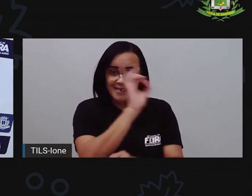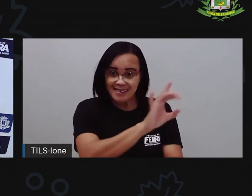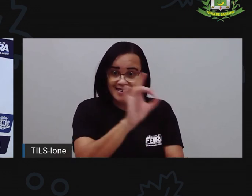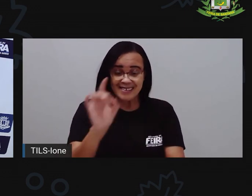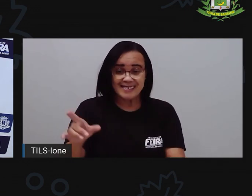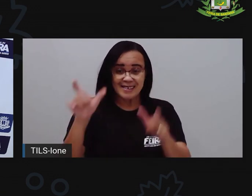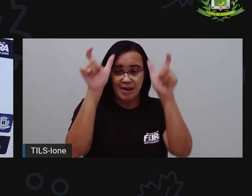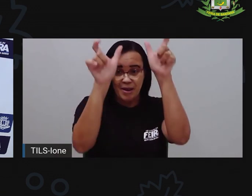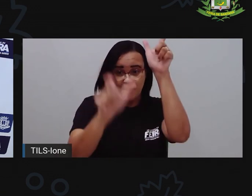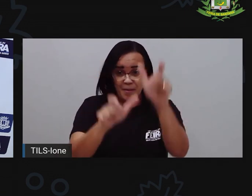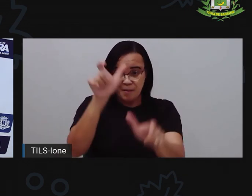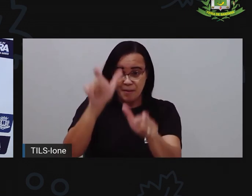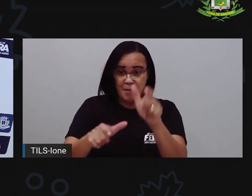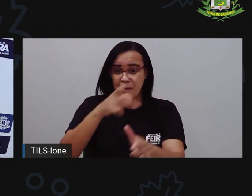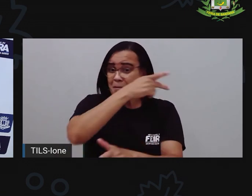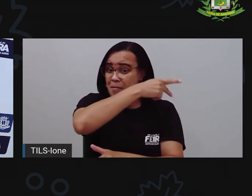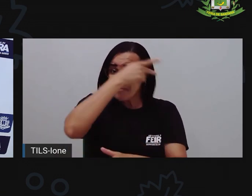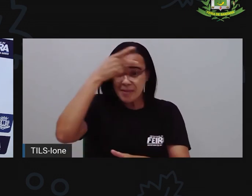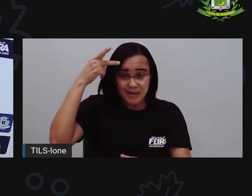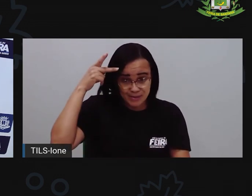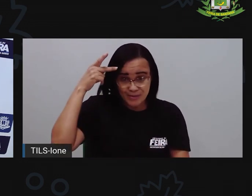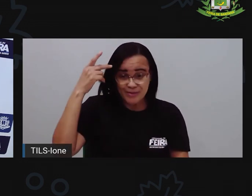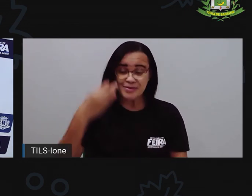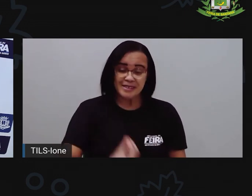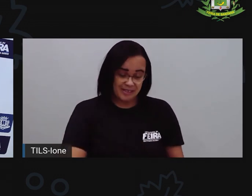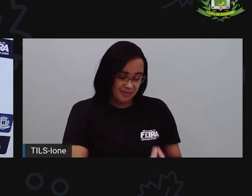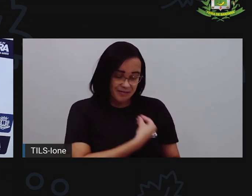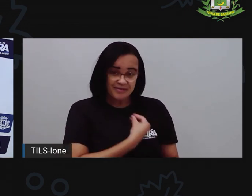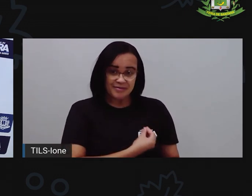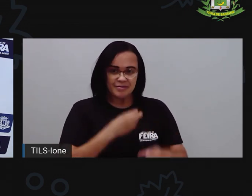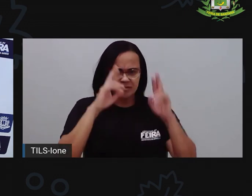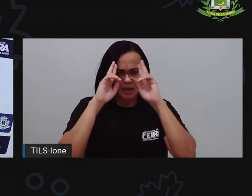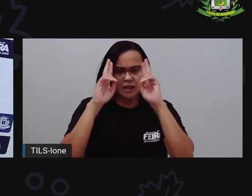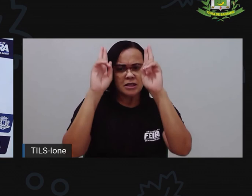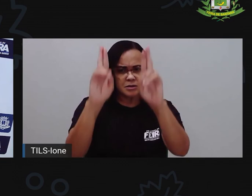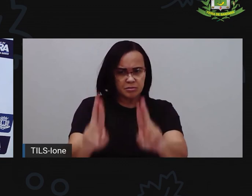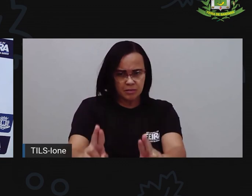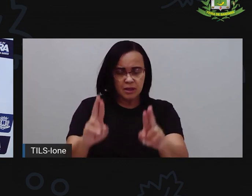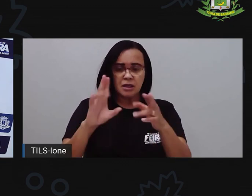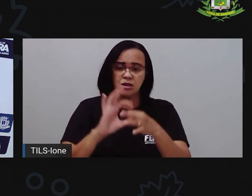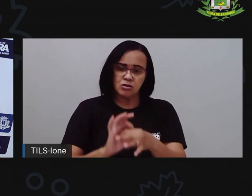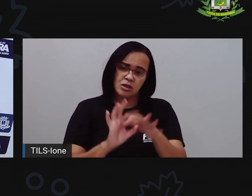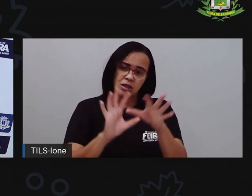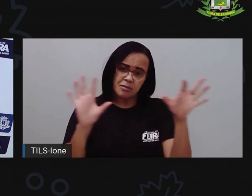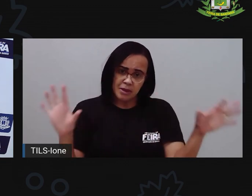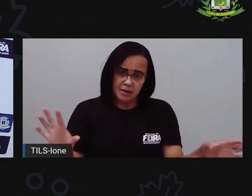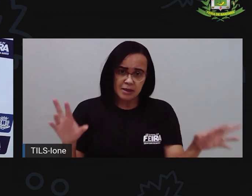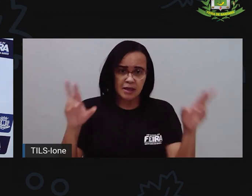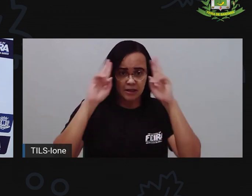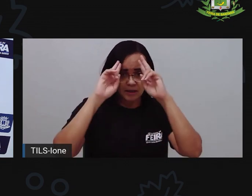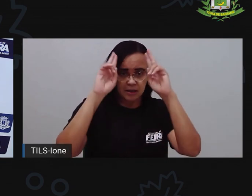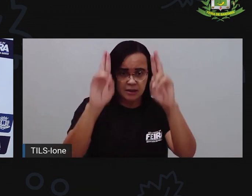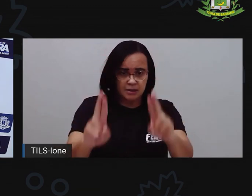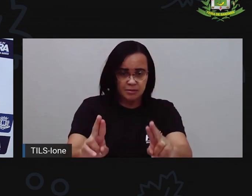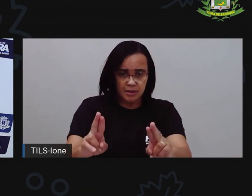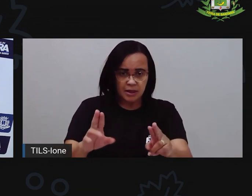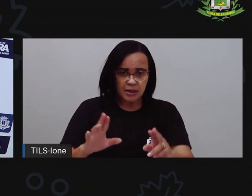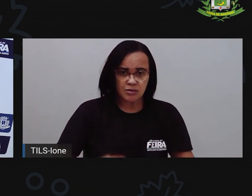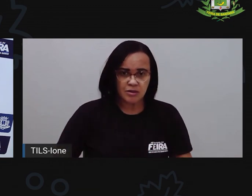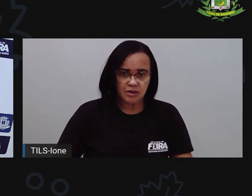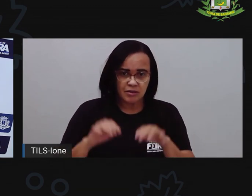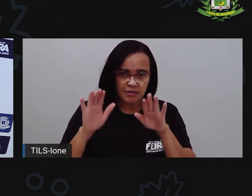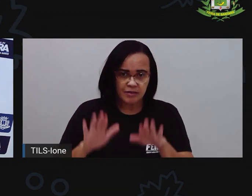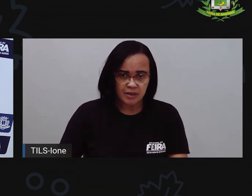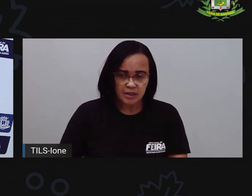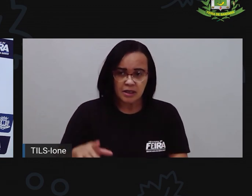vivermos com liberdade, com respeito, com dignidade, tá bom? Então, a gente vai ficando por aqui. Eu espero que vocês